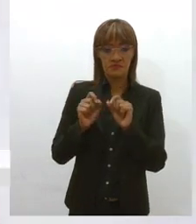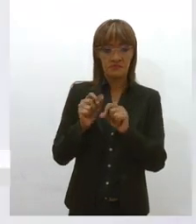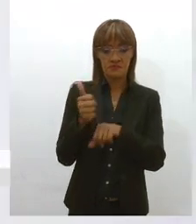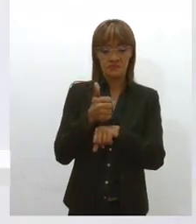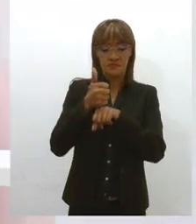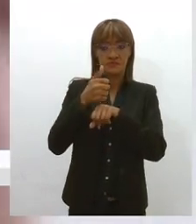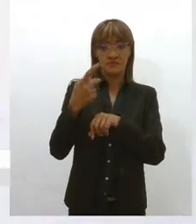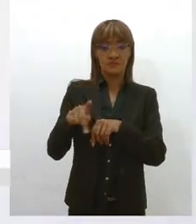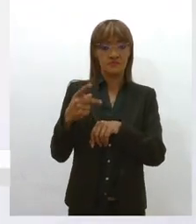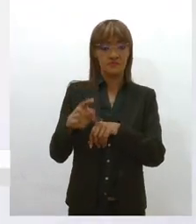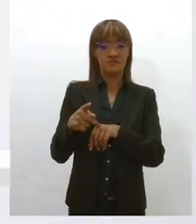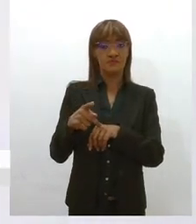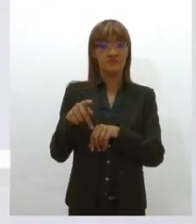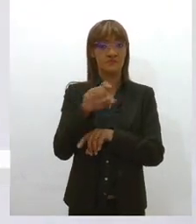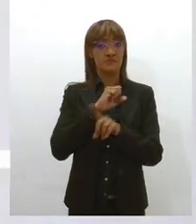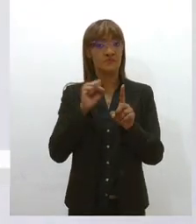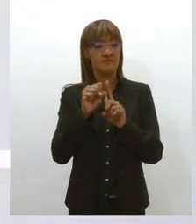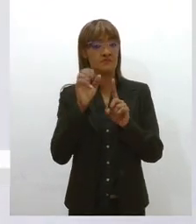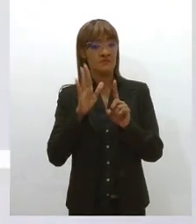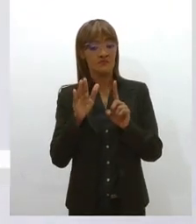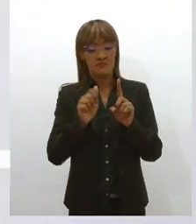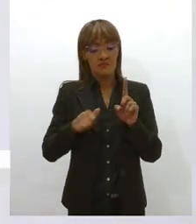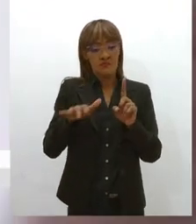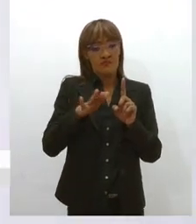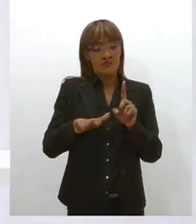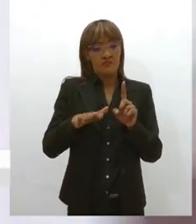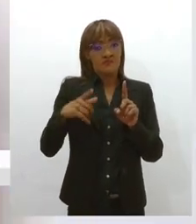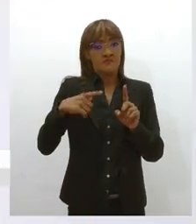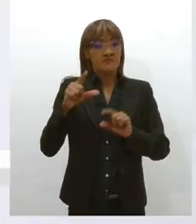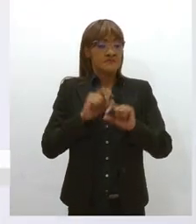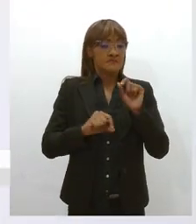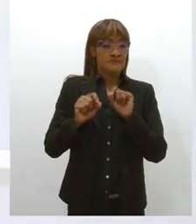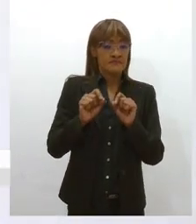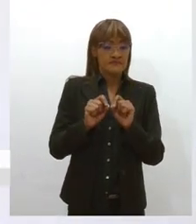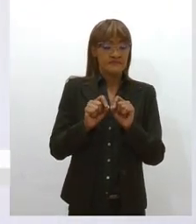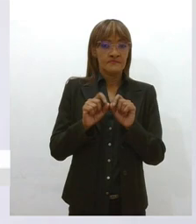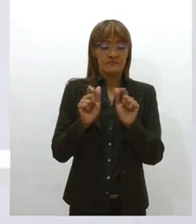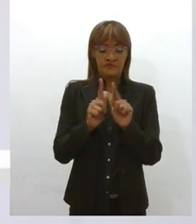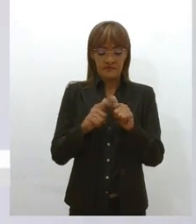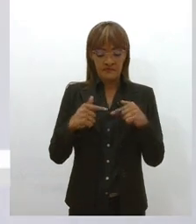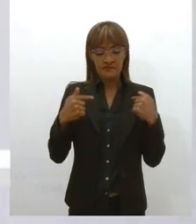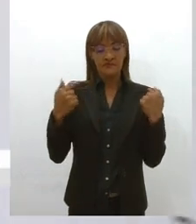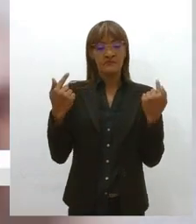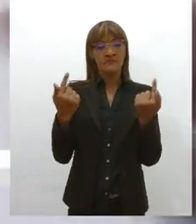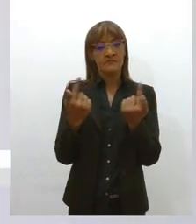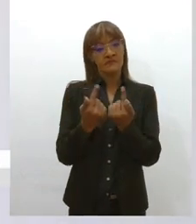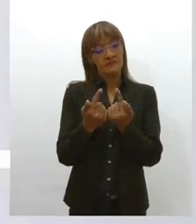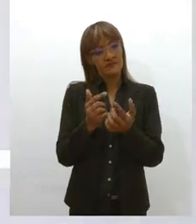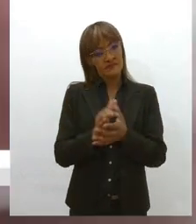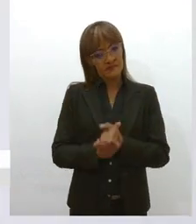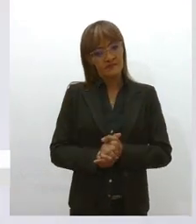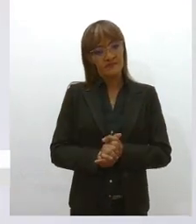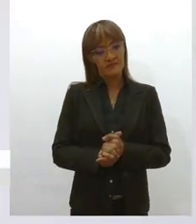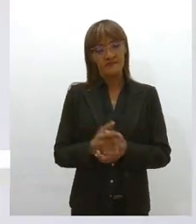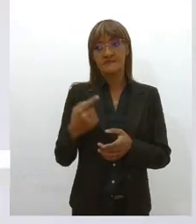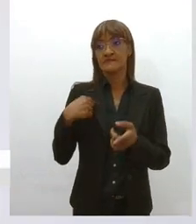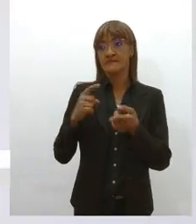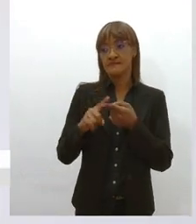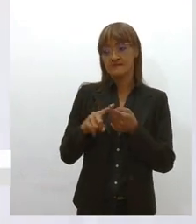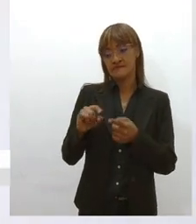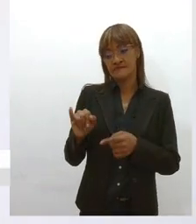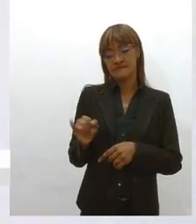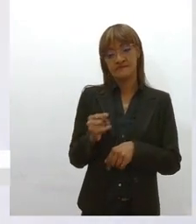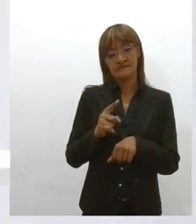agrega esse conjunto de sindicatos, teria uma Assembleia Nacional Sindical, e eu aproveitei esse momento para